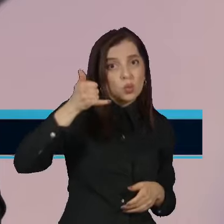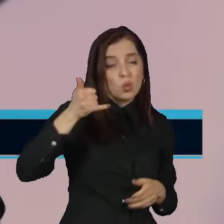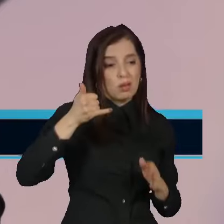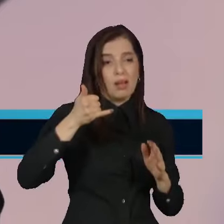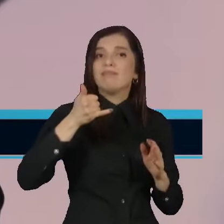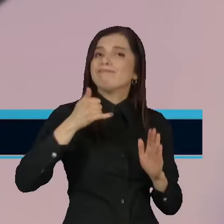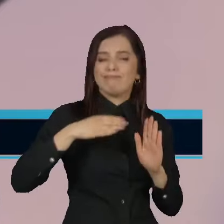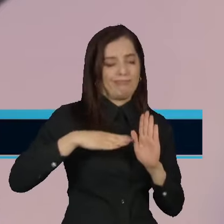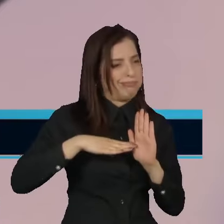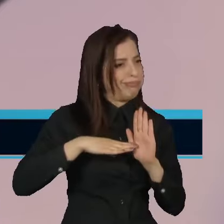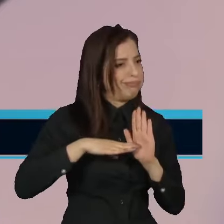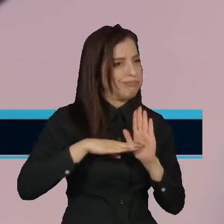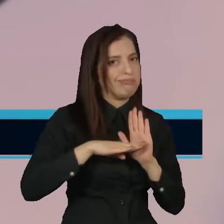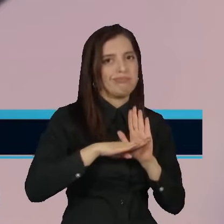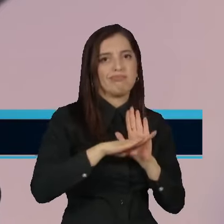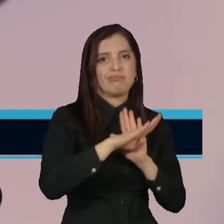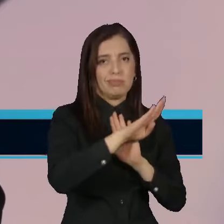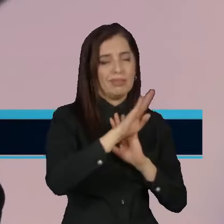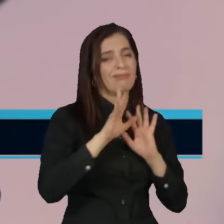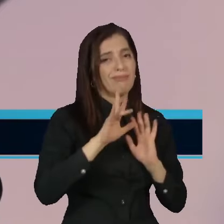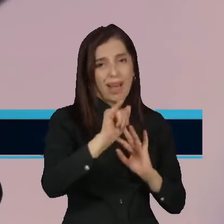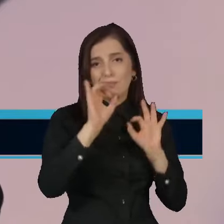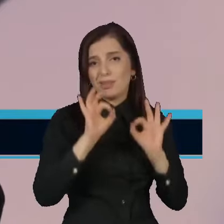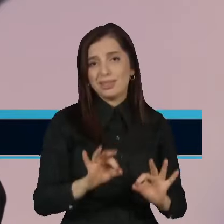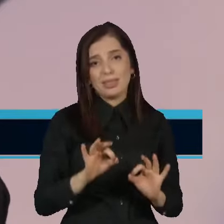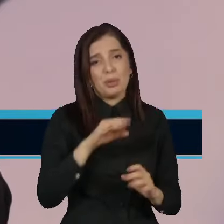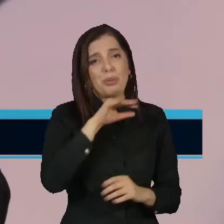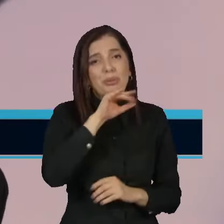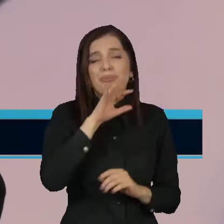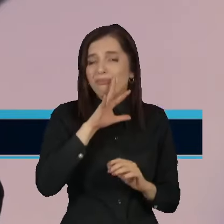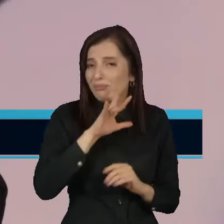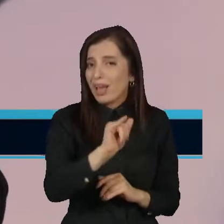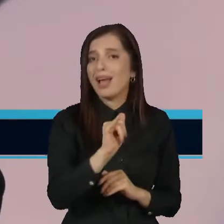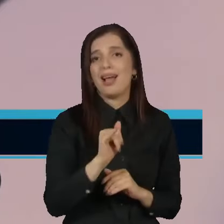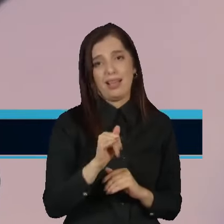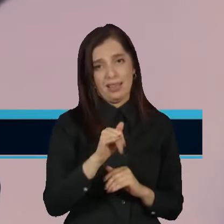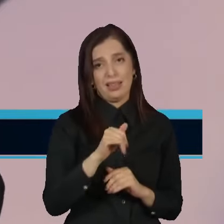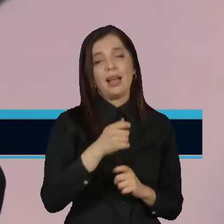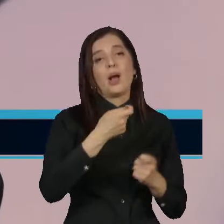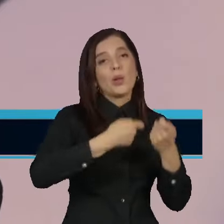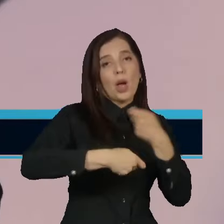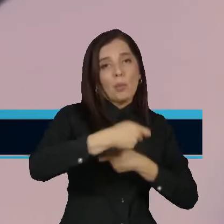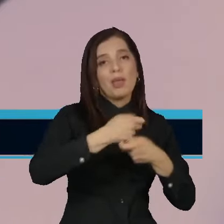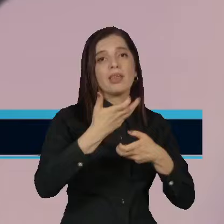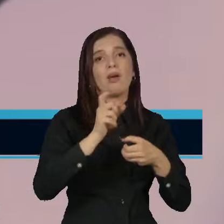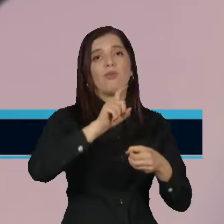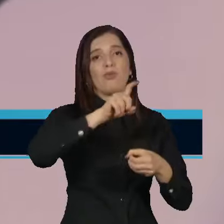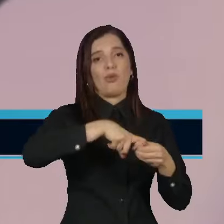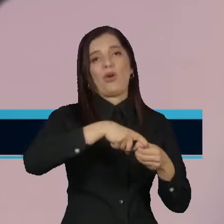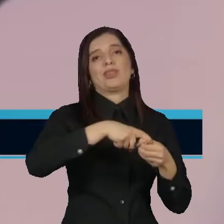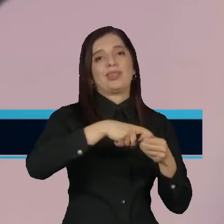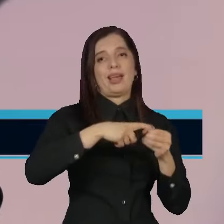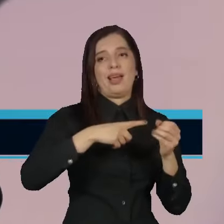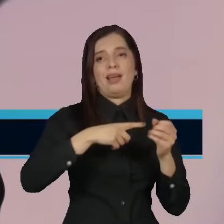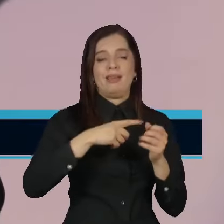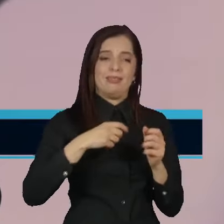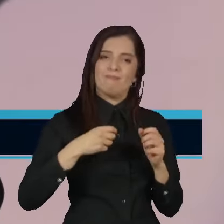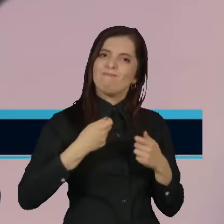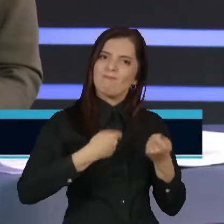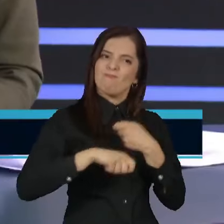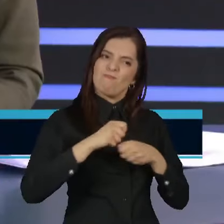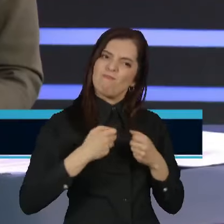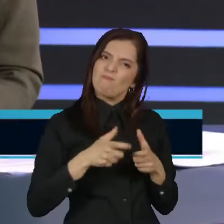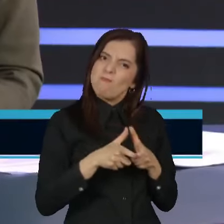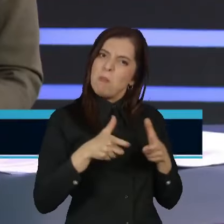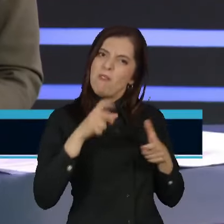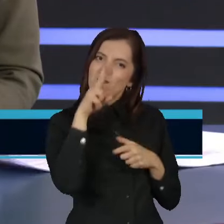complicados, né? São ruins, especialmente para uma economia que quer voltar a crescer forte e quer continuar aí na dianteira do mundo. Então, isso tudo